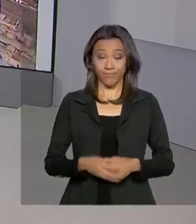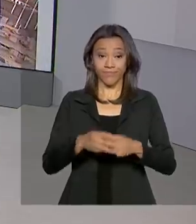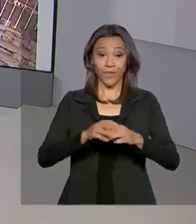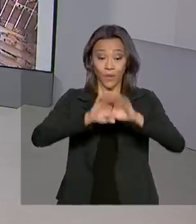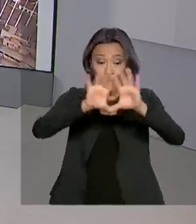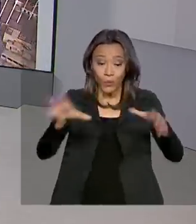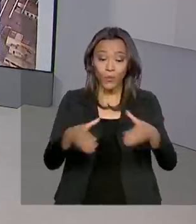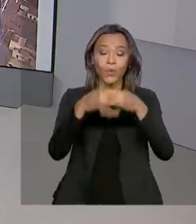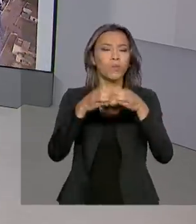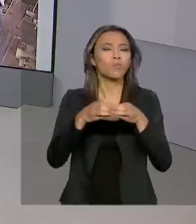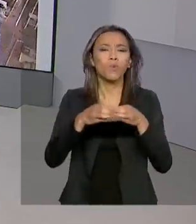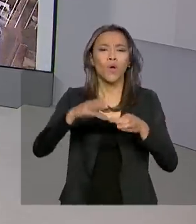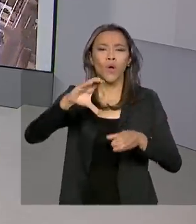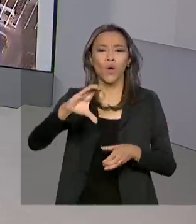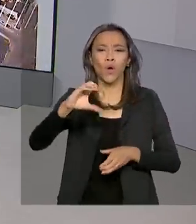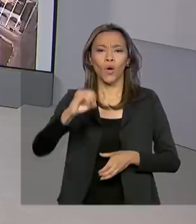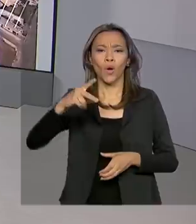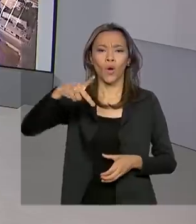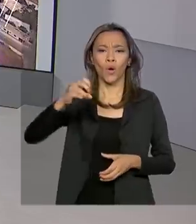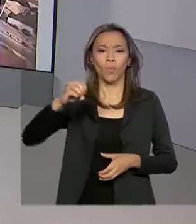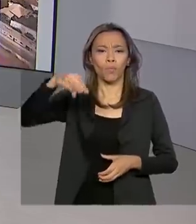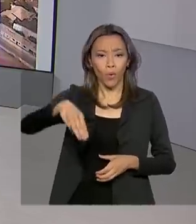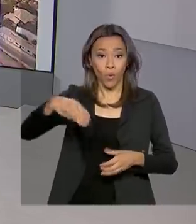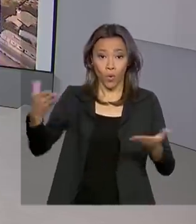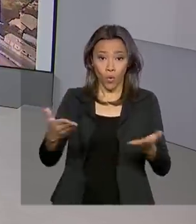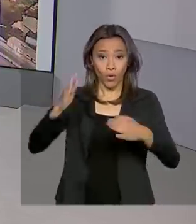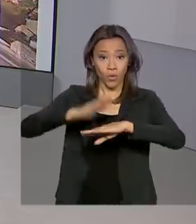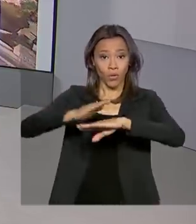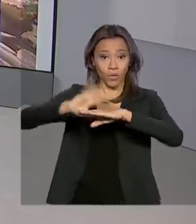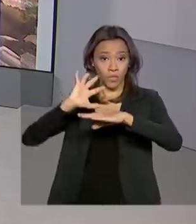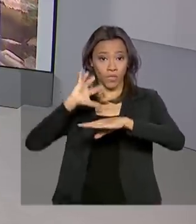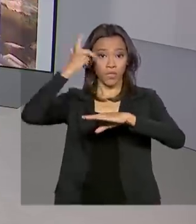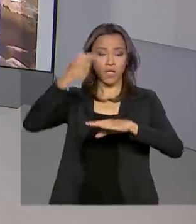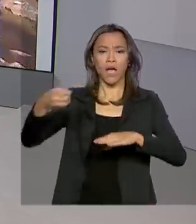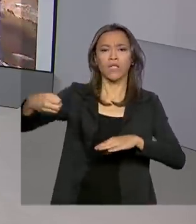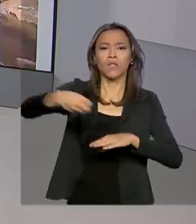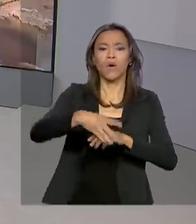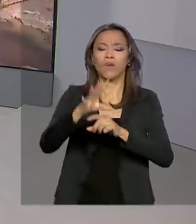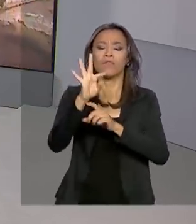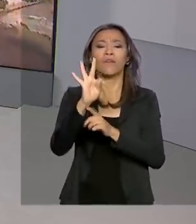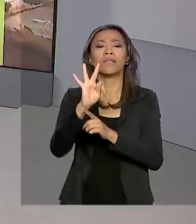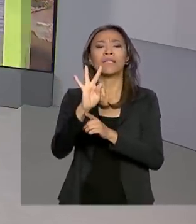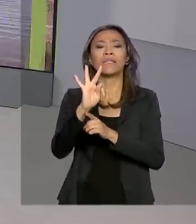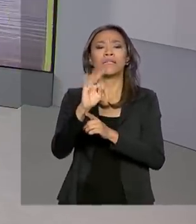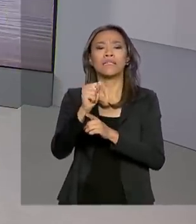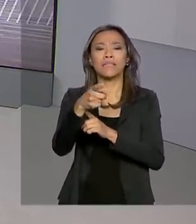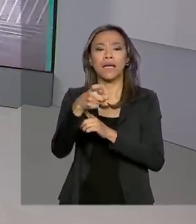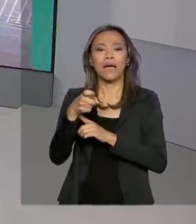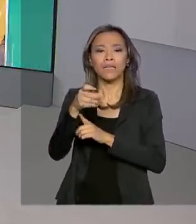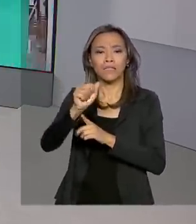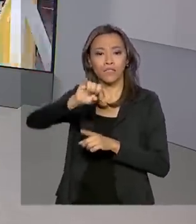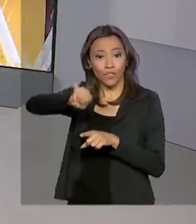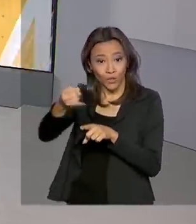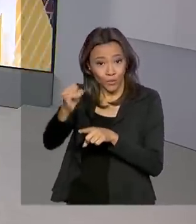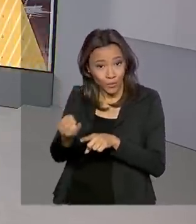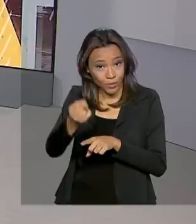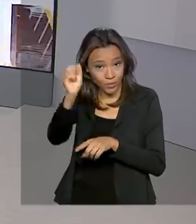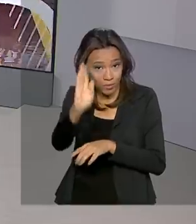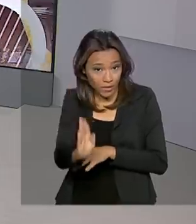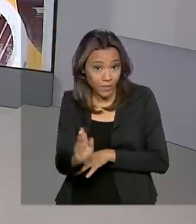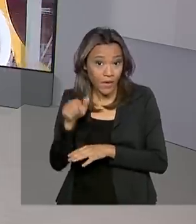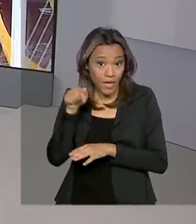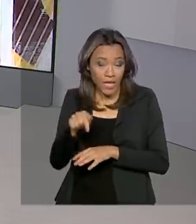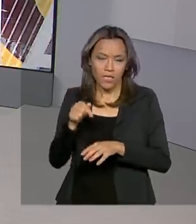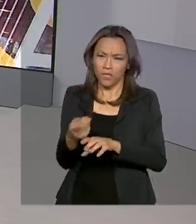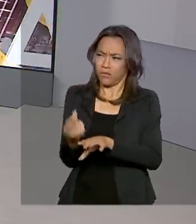Comitê de Política Monetária do Banco Central decide hoje a nova taxa básica de juros da economia do país. O Copom está